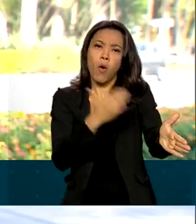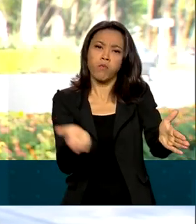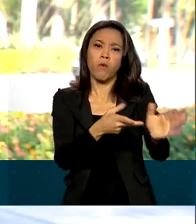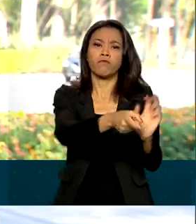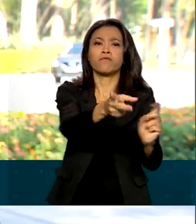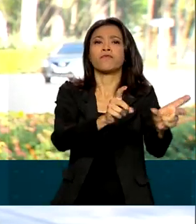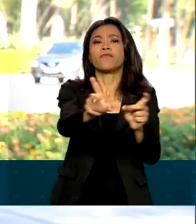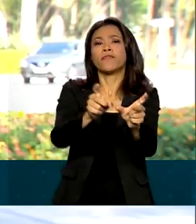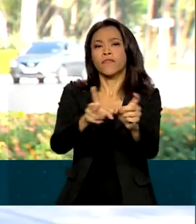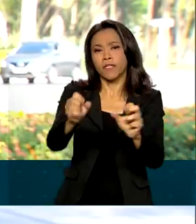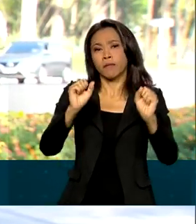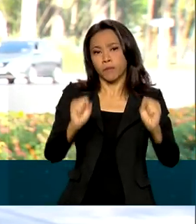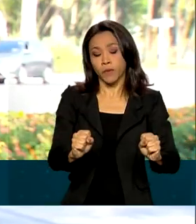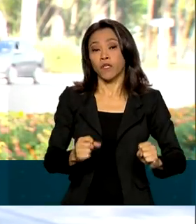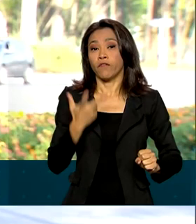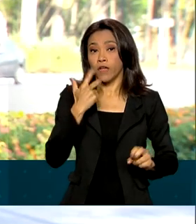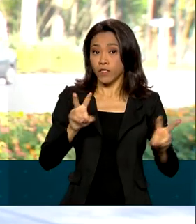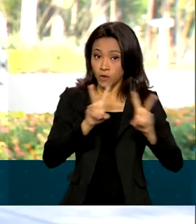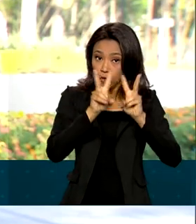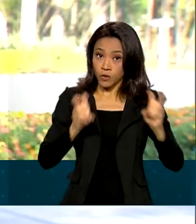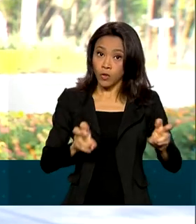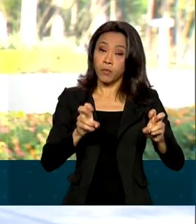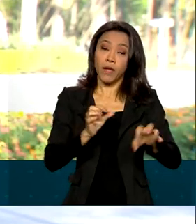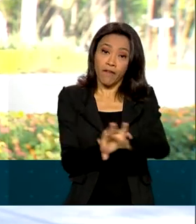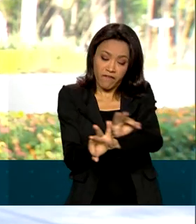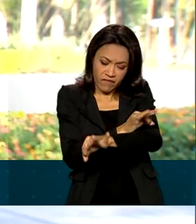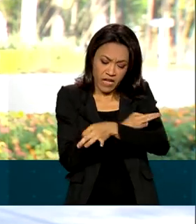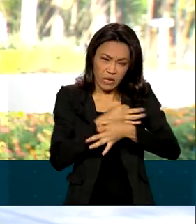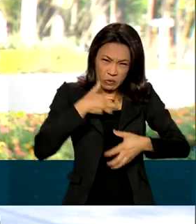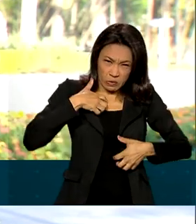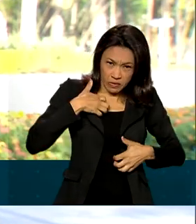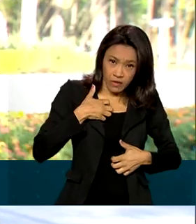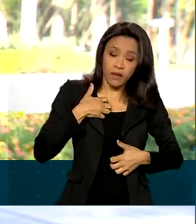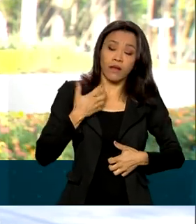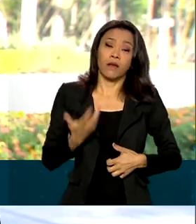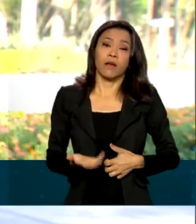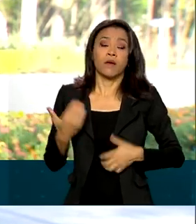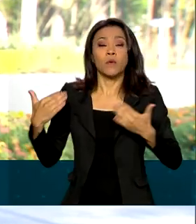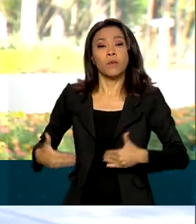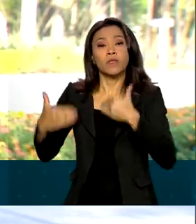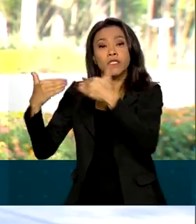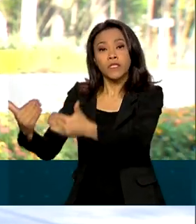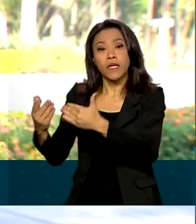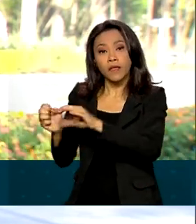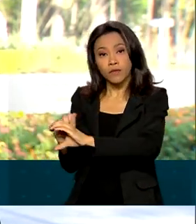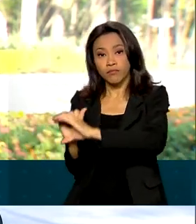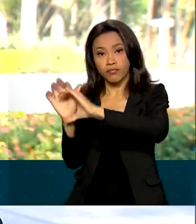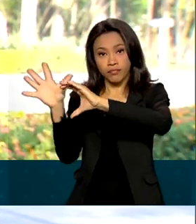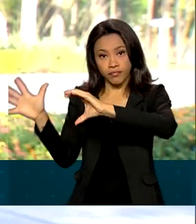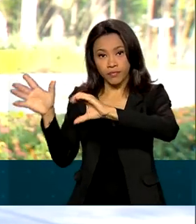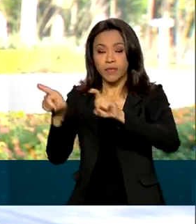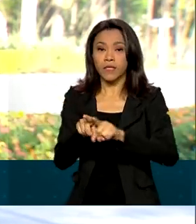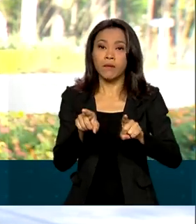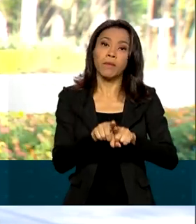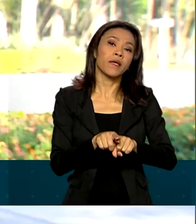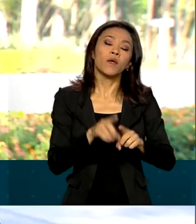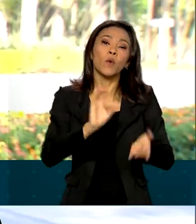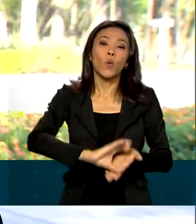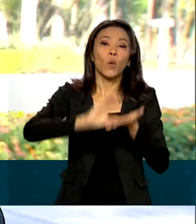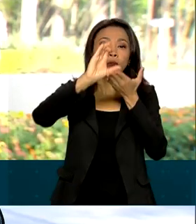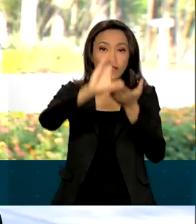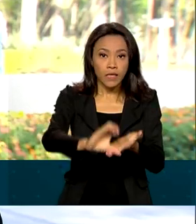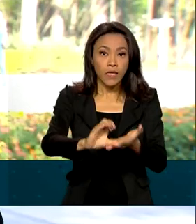de varíola dos macacos, Renata, o Ministério de Ciência, Tecnologia e Inovação e também o Conselho Regional de Medicina